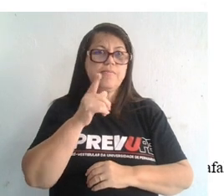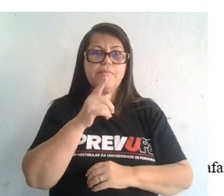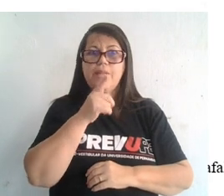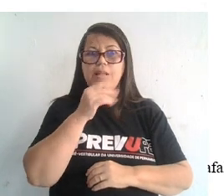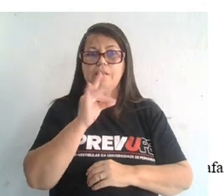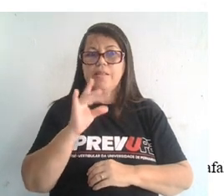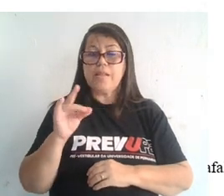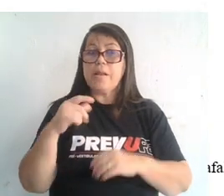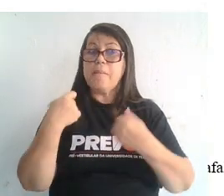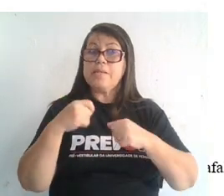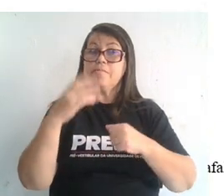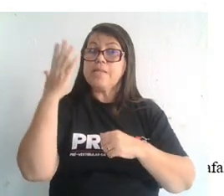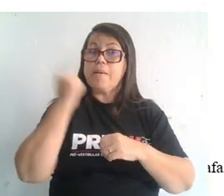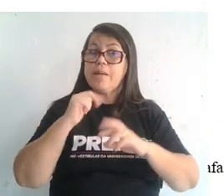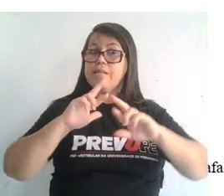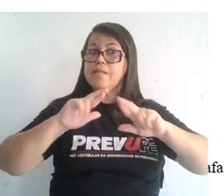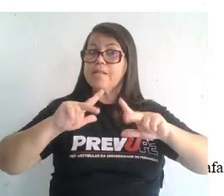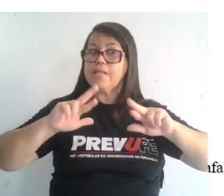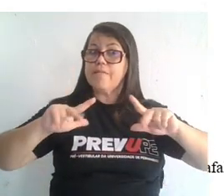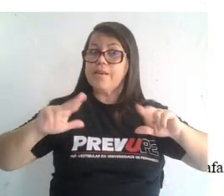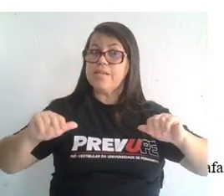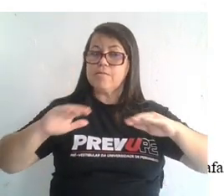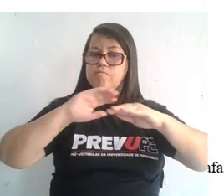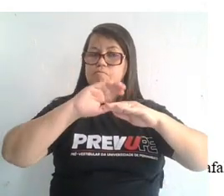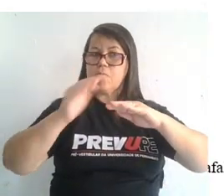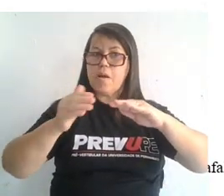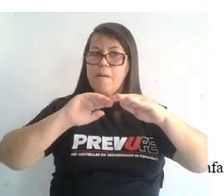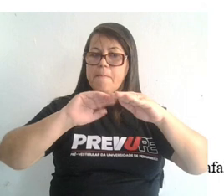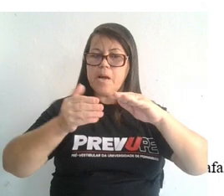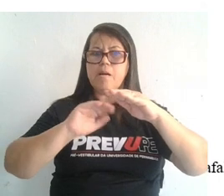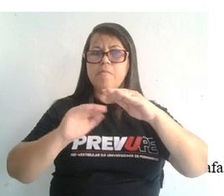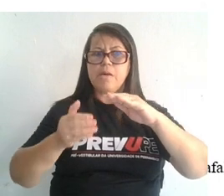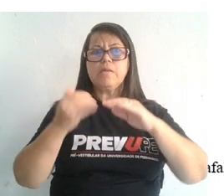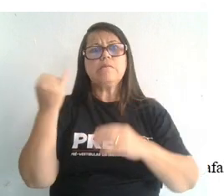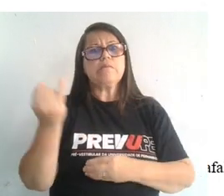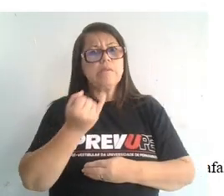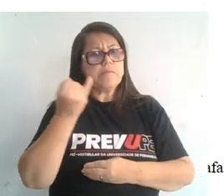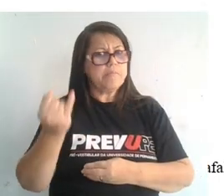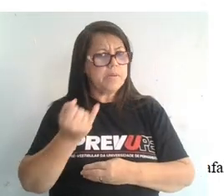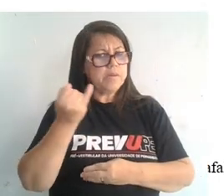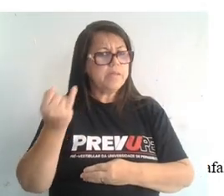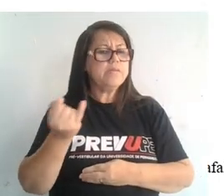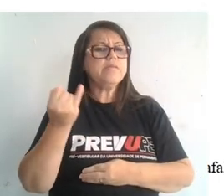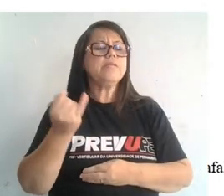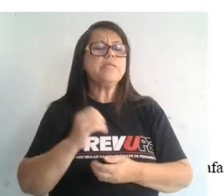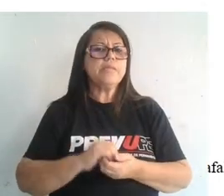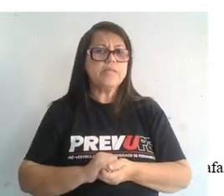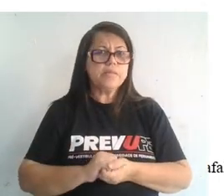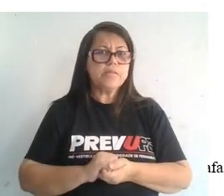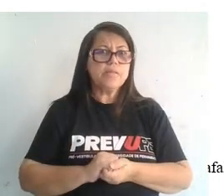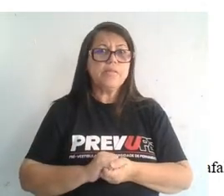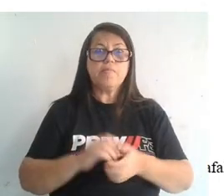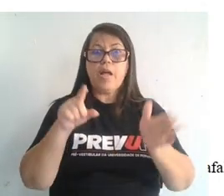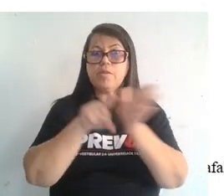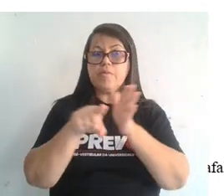saber diferenciar essas camadas e que são muito importantes dentro das questões que